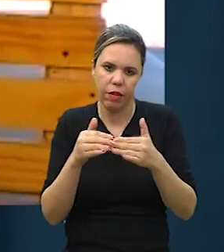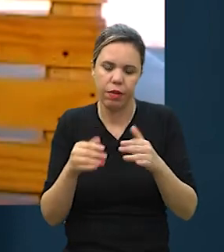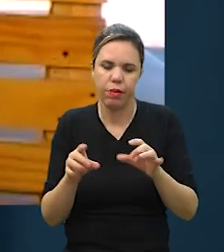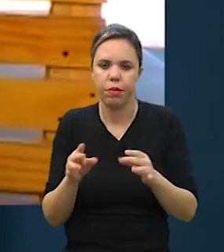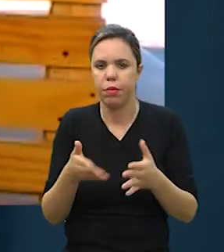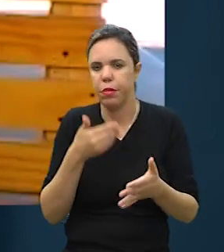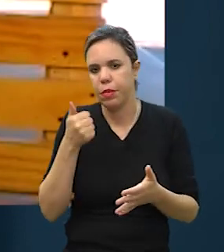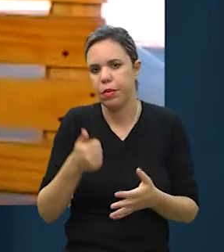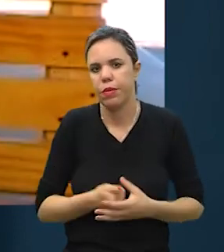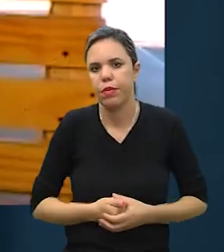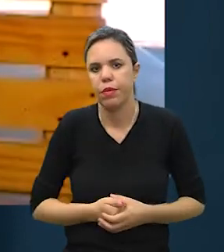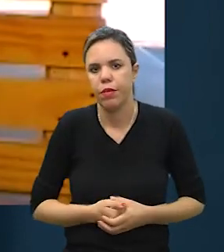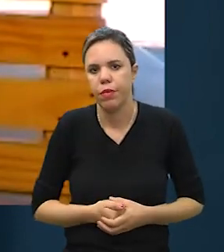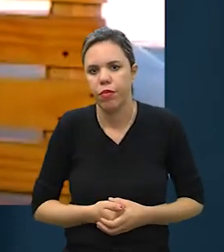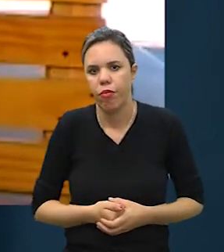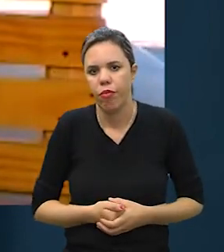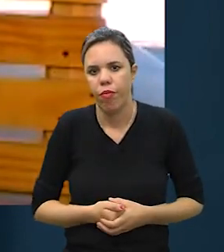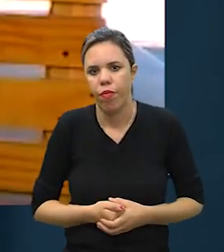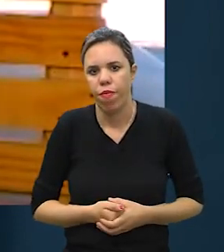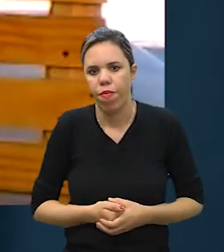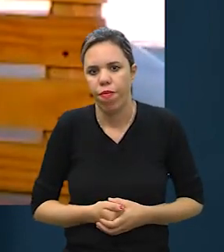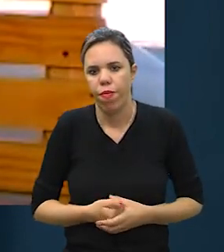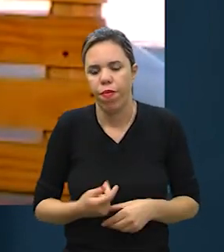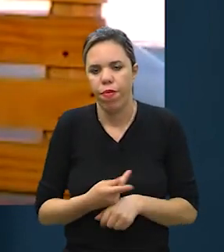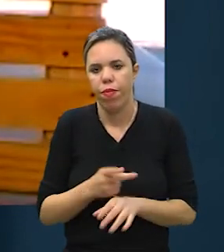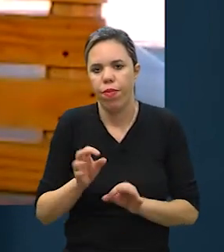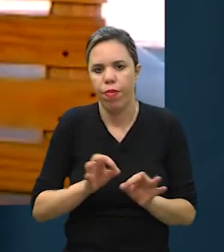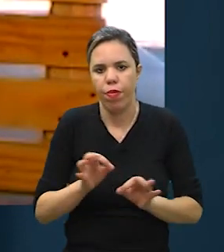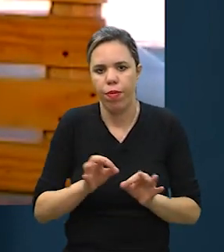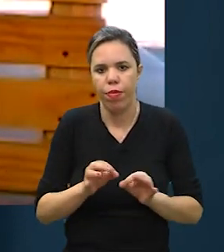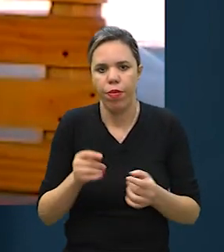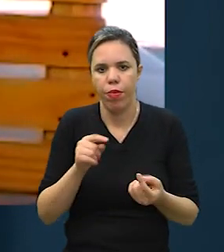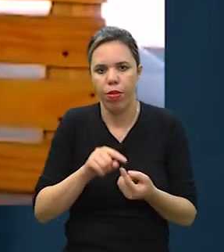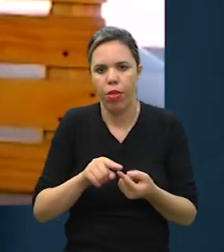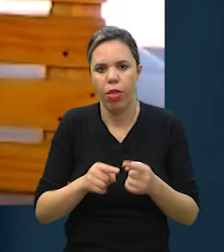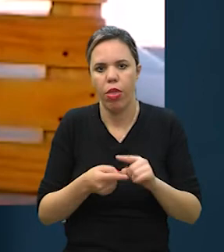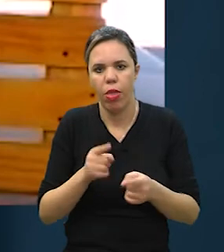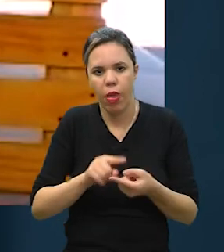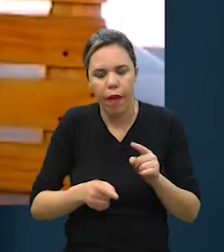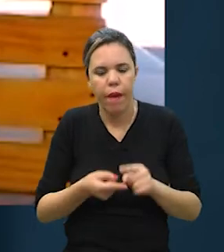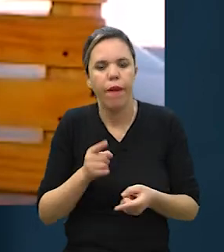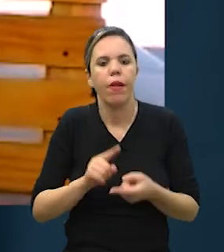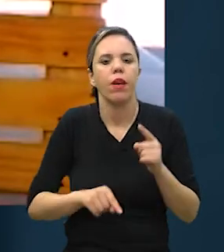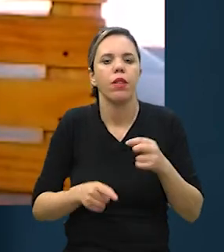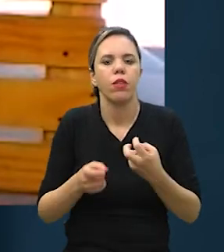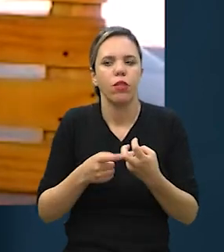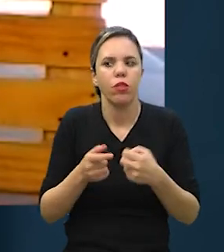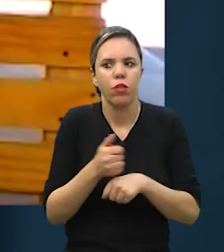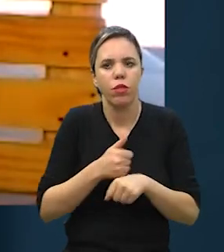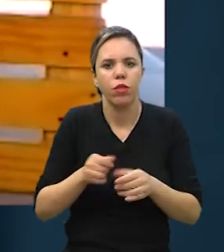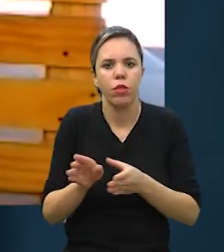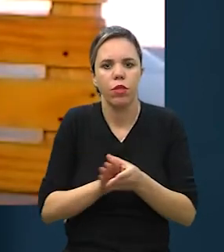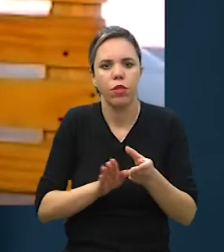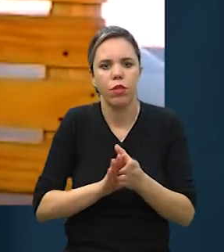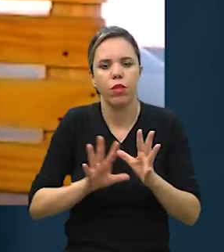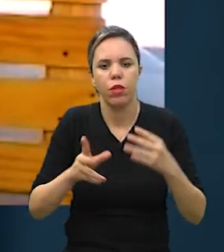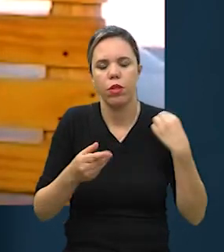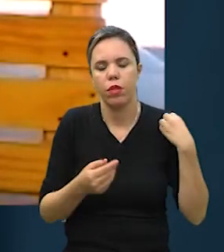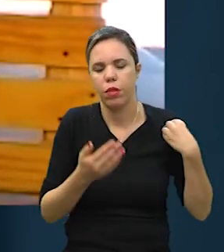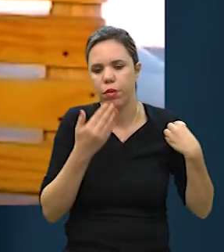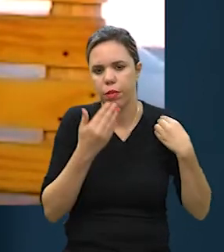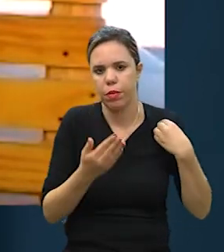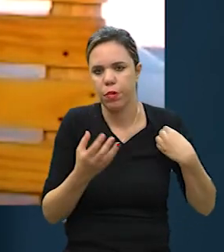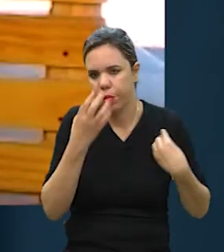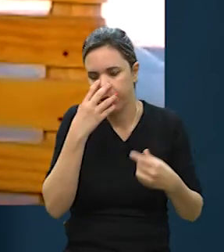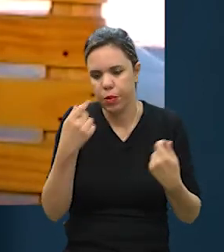atenção mais específica. Então, a gente vai produzir de acordo com o que o veterinário recomendar, seguindo tudo que eles pedirem.